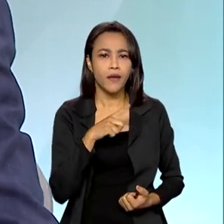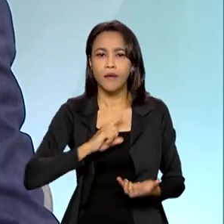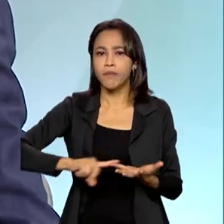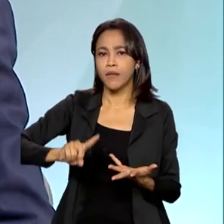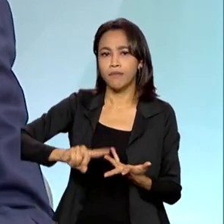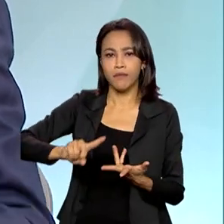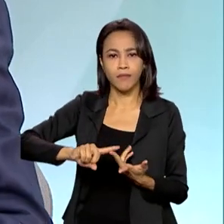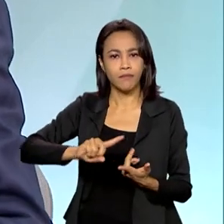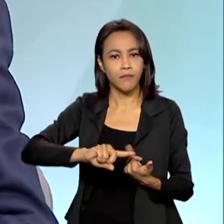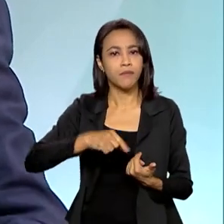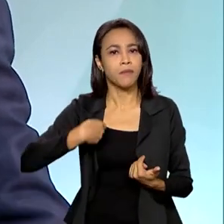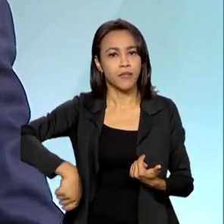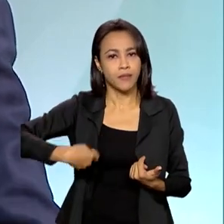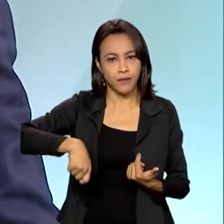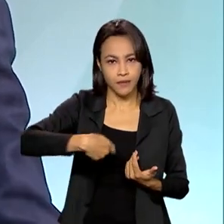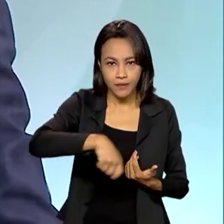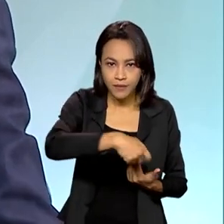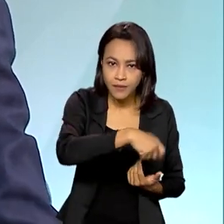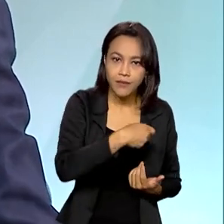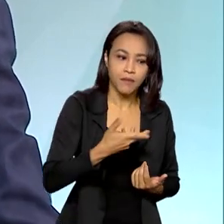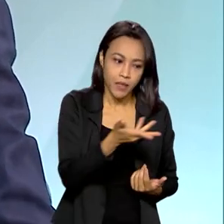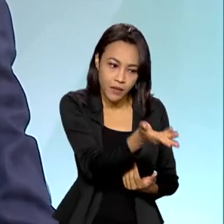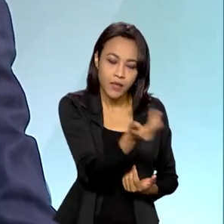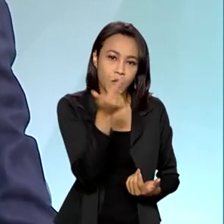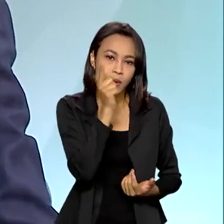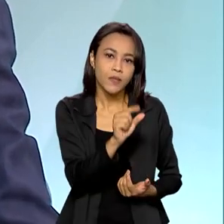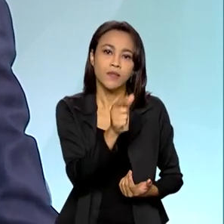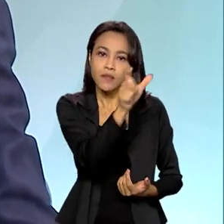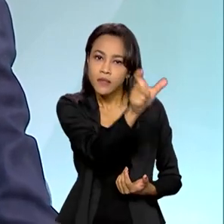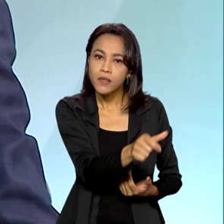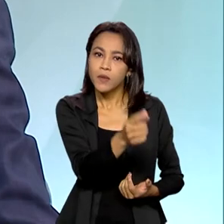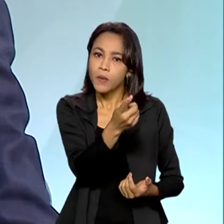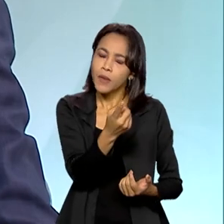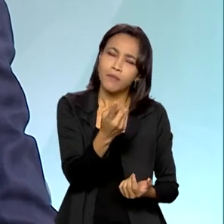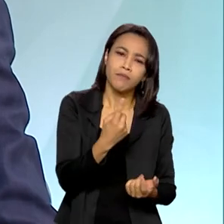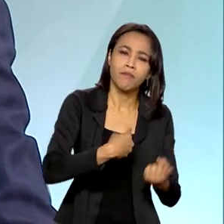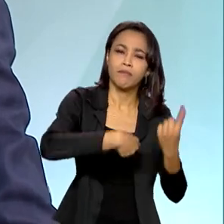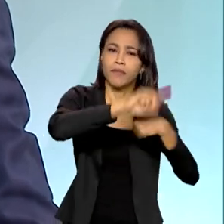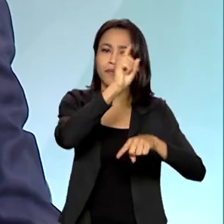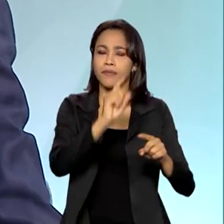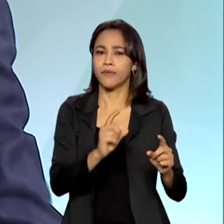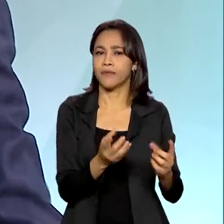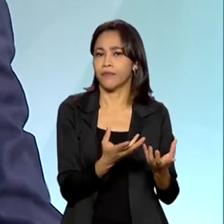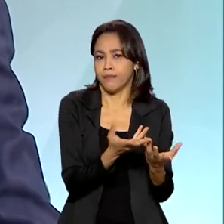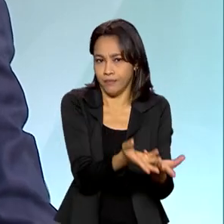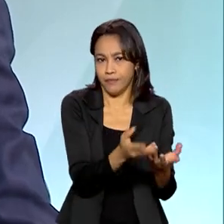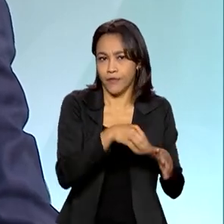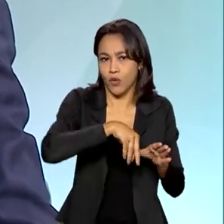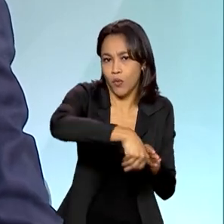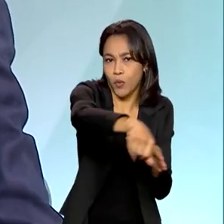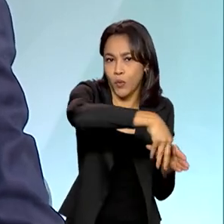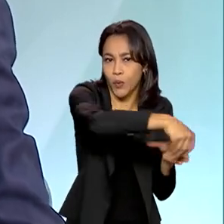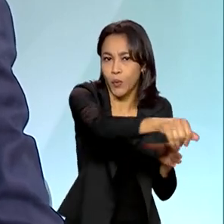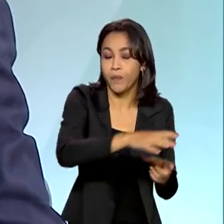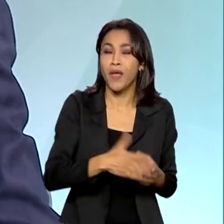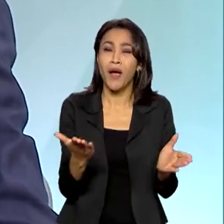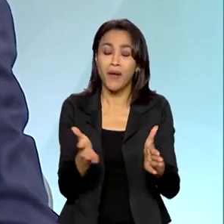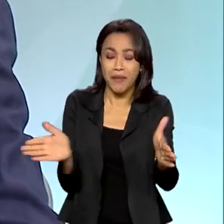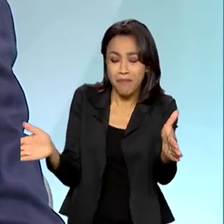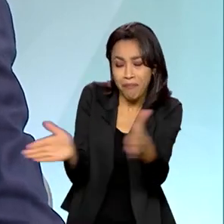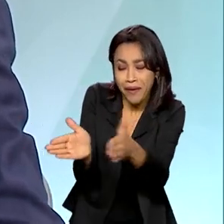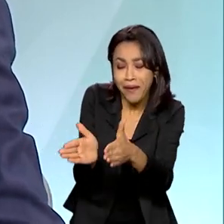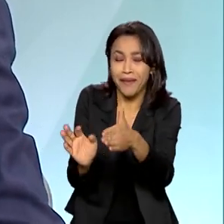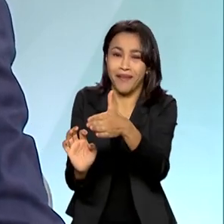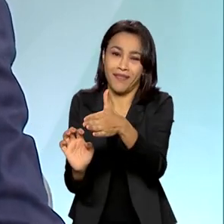que são necessários para que ele possa garantir uma melhor eficiência na sua produção. Já o médio e o pequeno